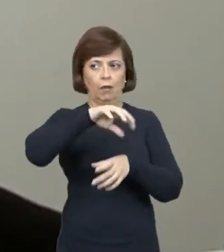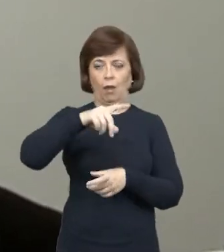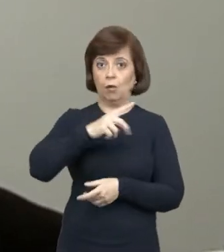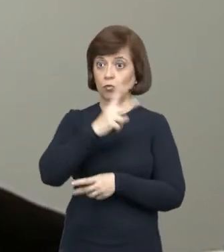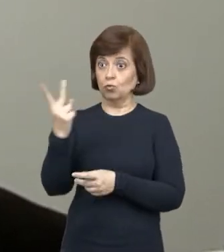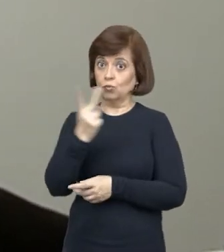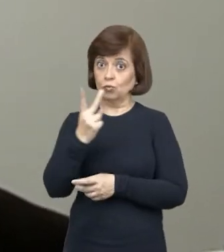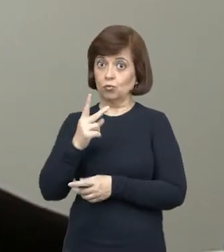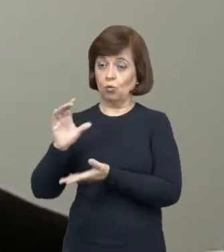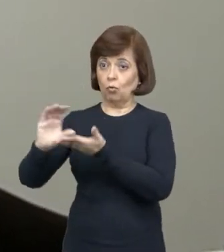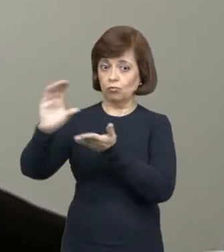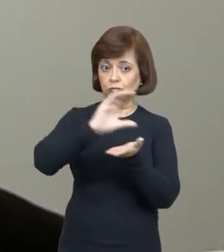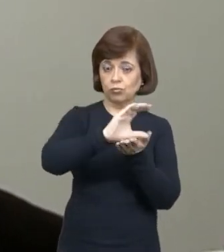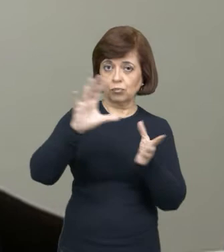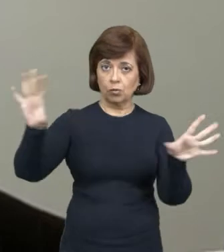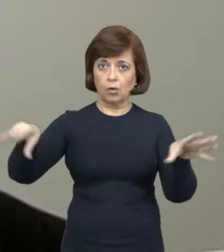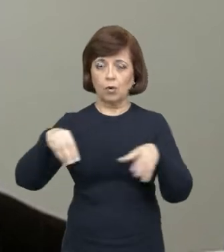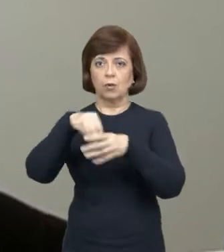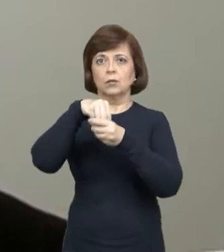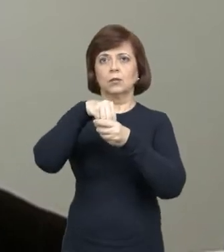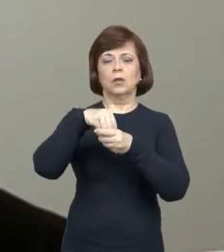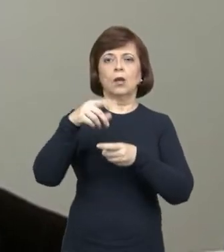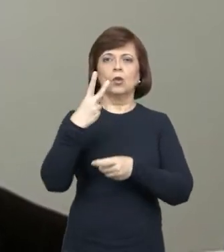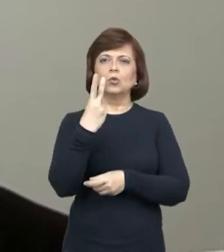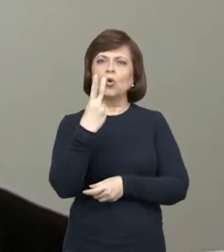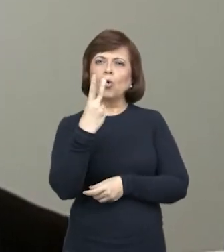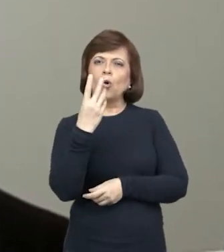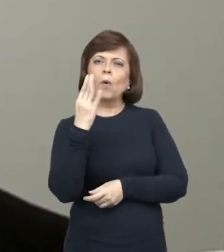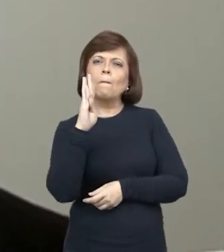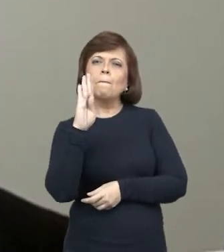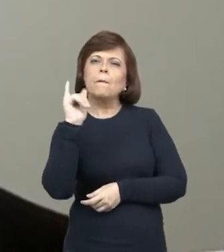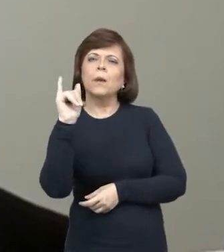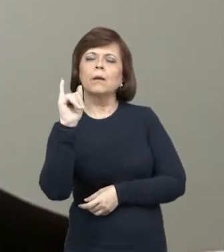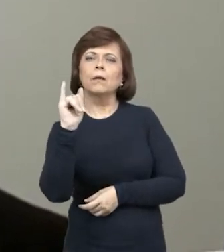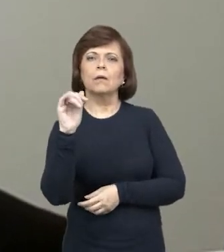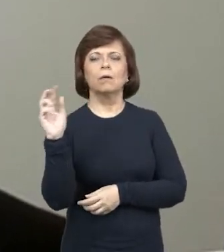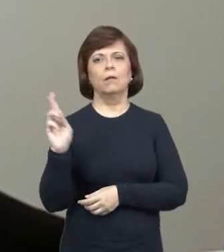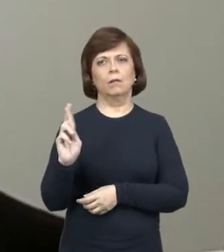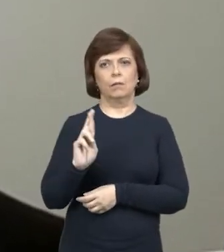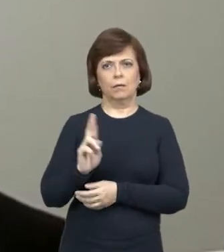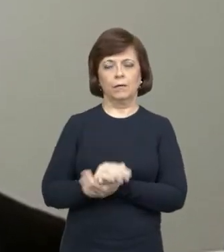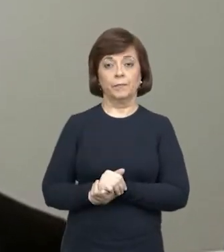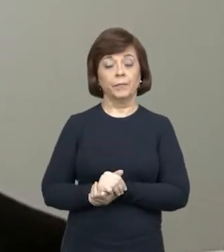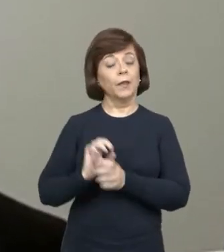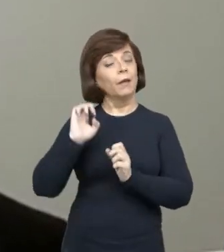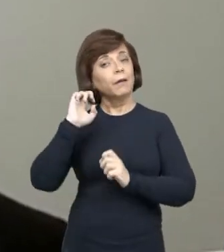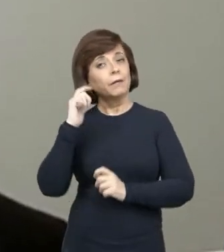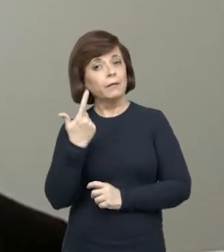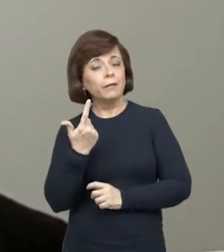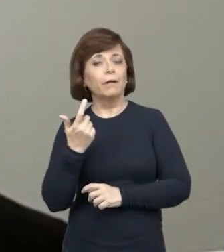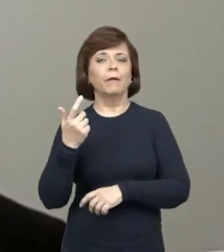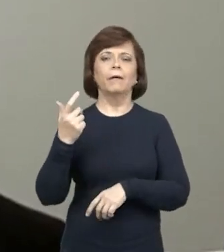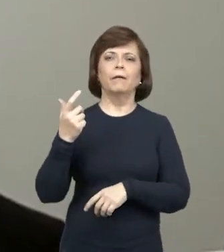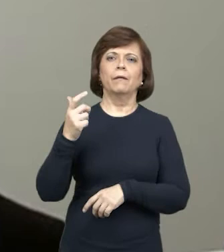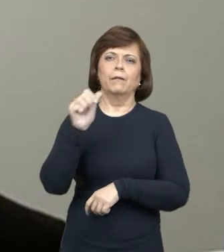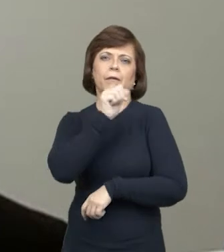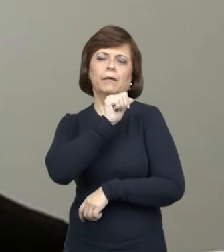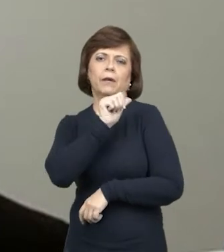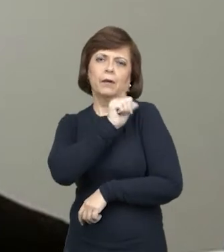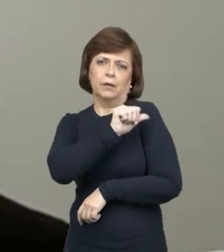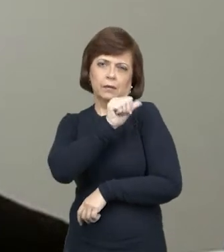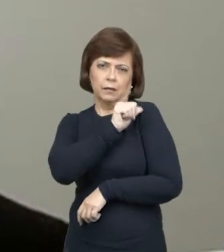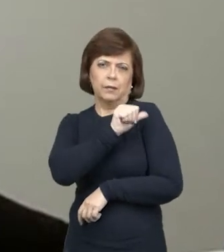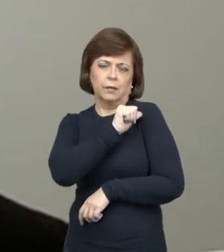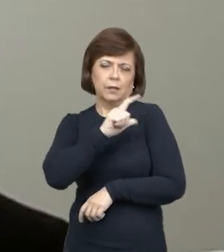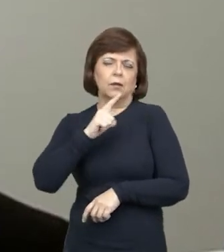ele chegará, esse passivo, a quase 2 bilhões de reais. É claro que o Estado do Rio de Janeiro passa por uma situação difícil,